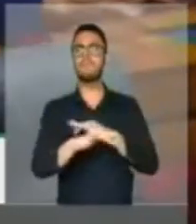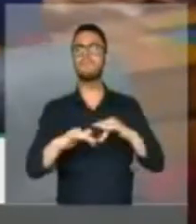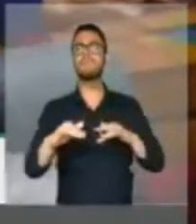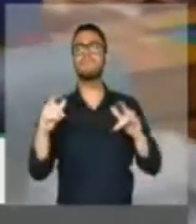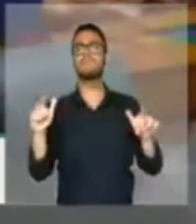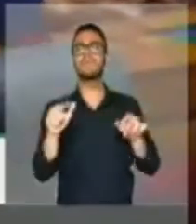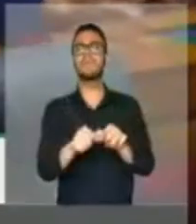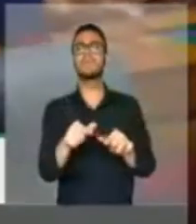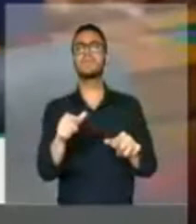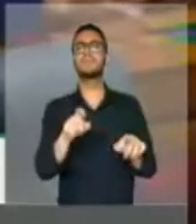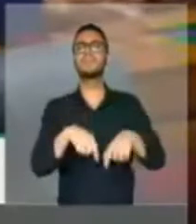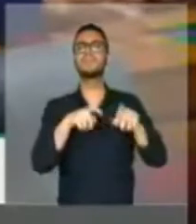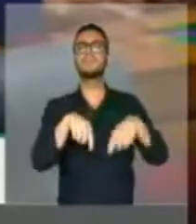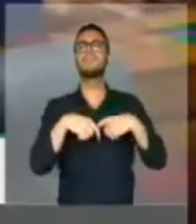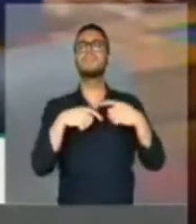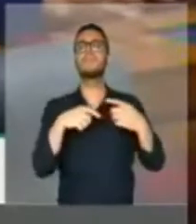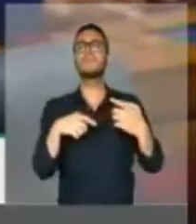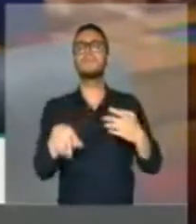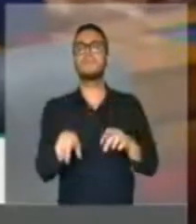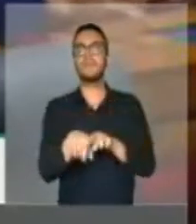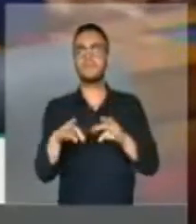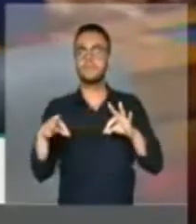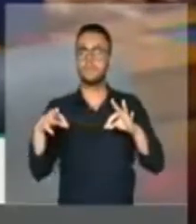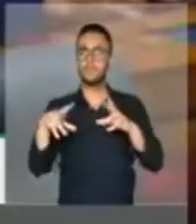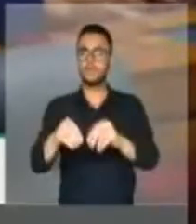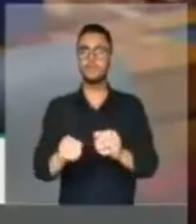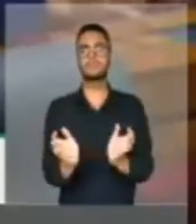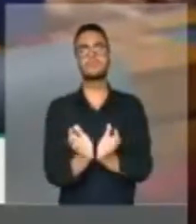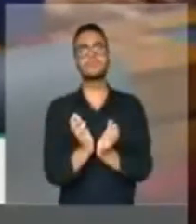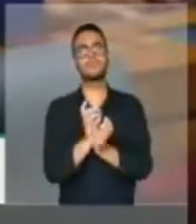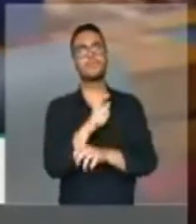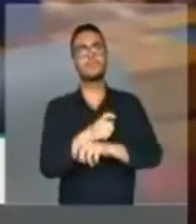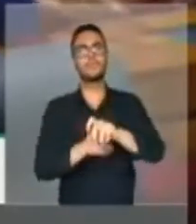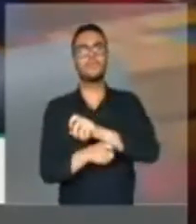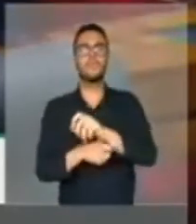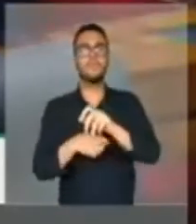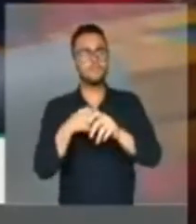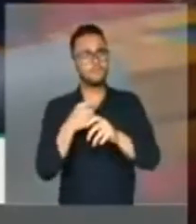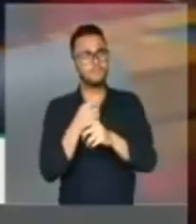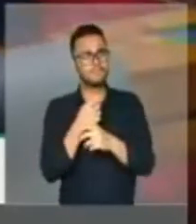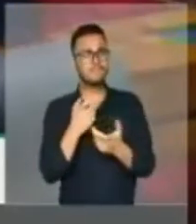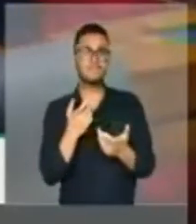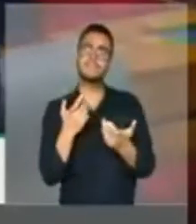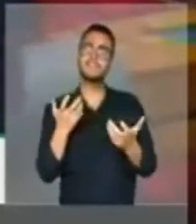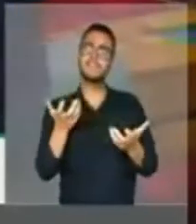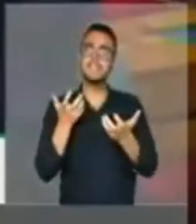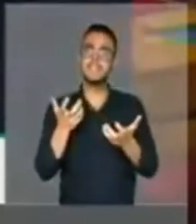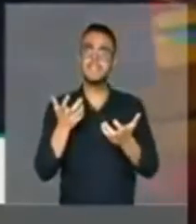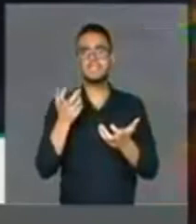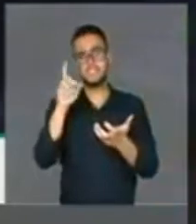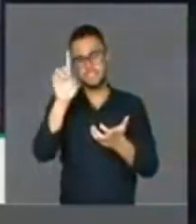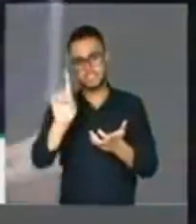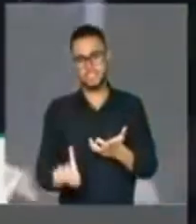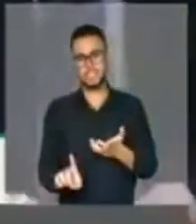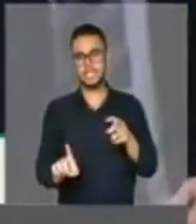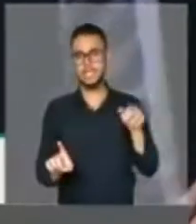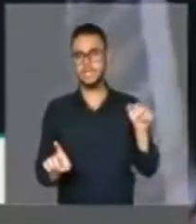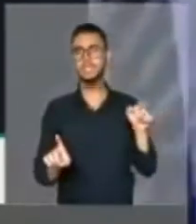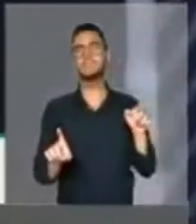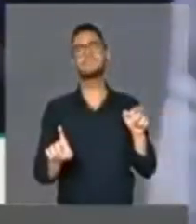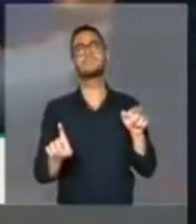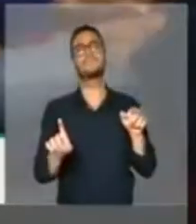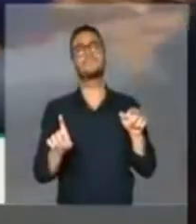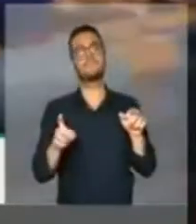da MPA, todas as comunidades quilombolas da Bahia do Brasil que lutam pelo direito à terra e exigir